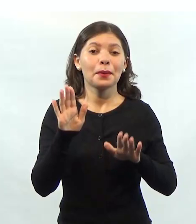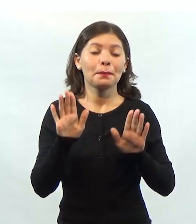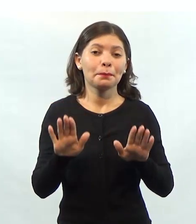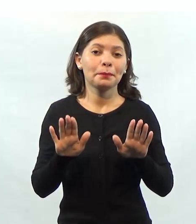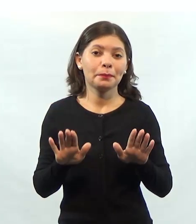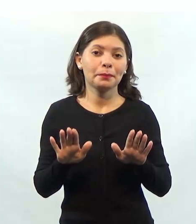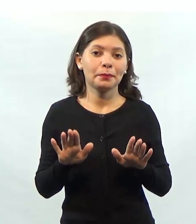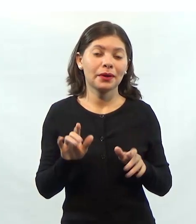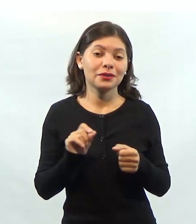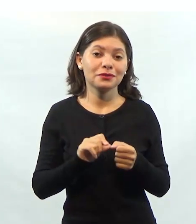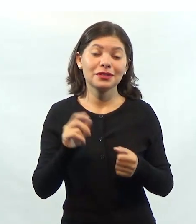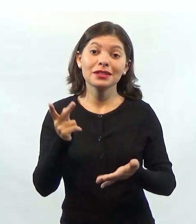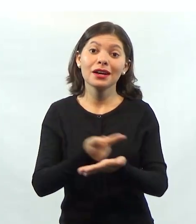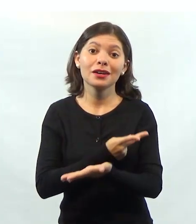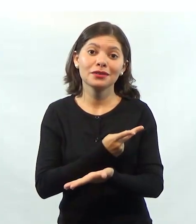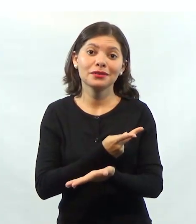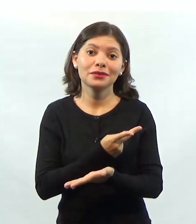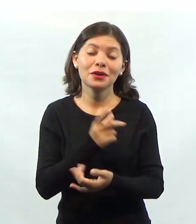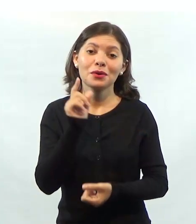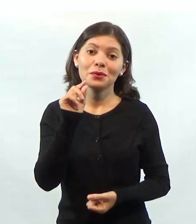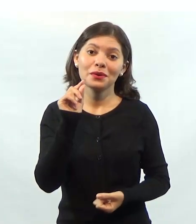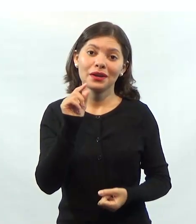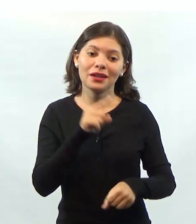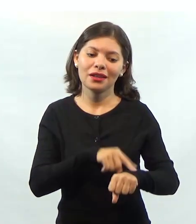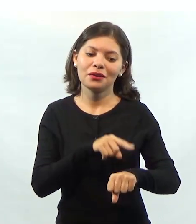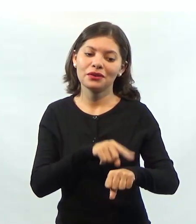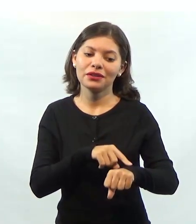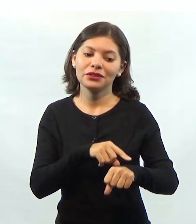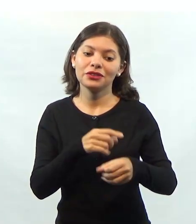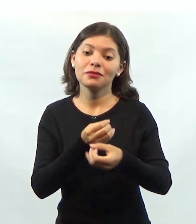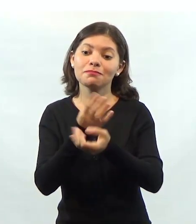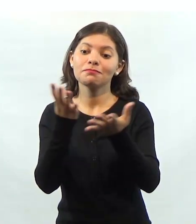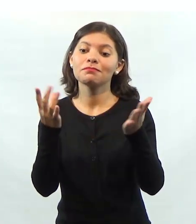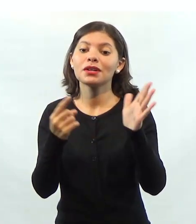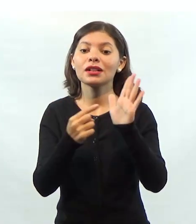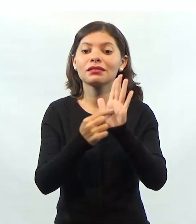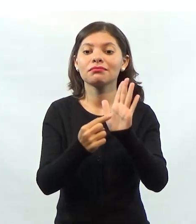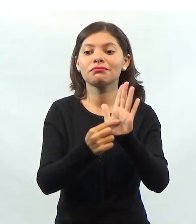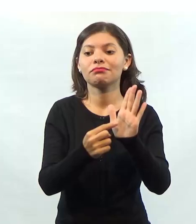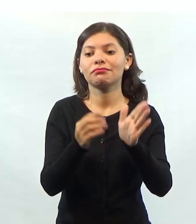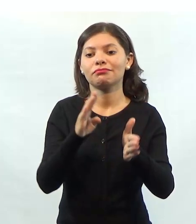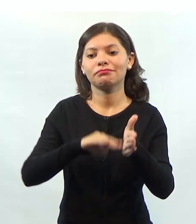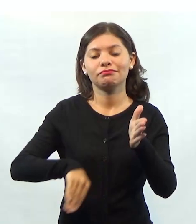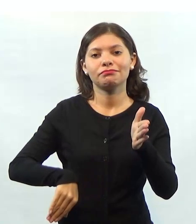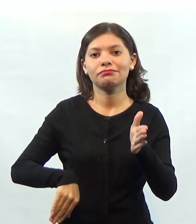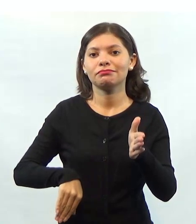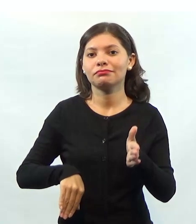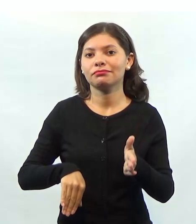mas fez uma coisa errada. Na hora de colocar essa vacina na disposição, perdeu muitas doses.